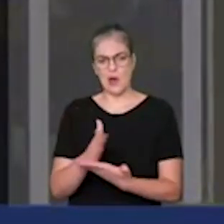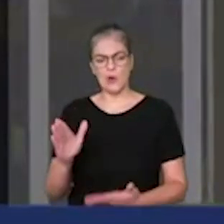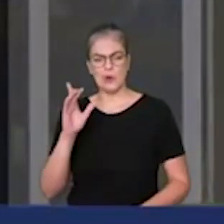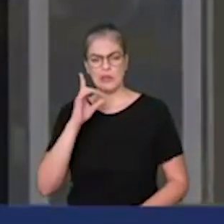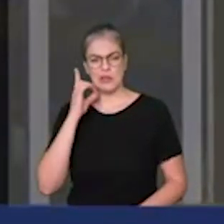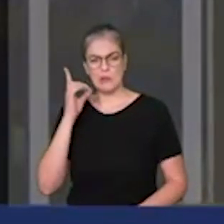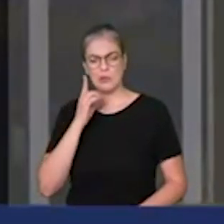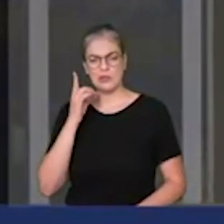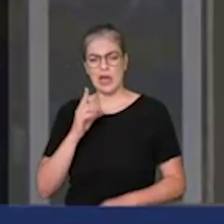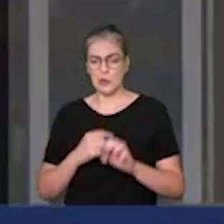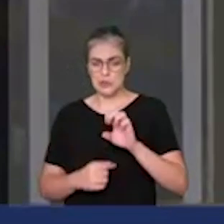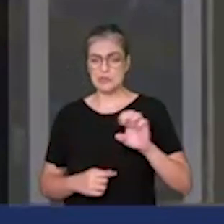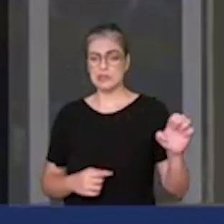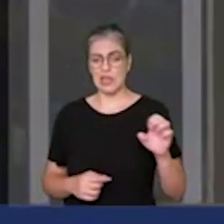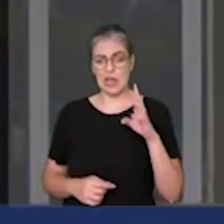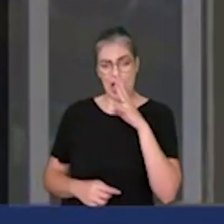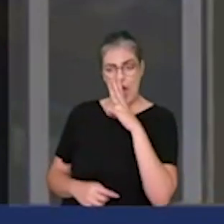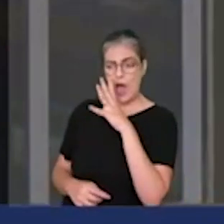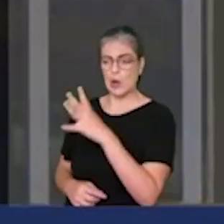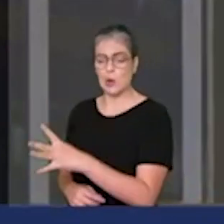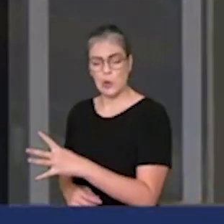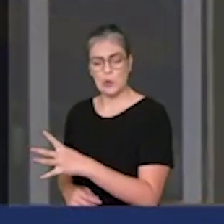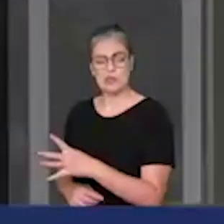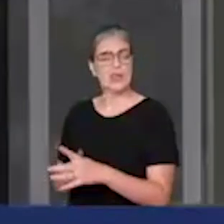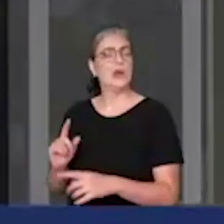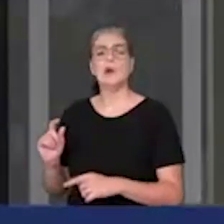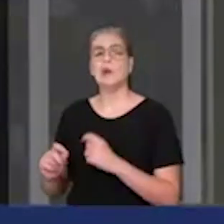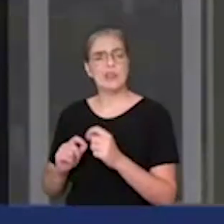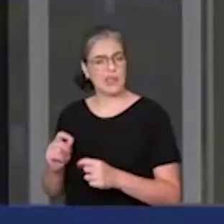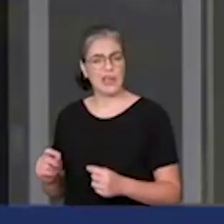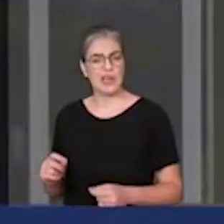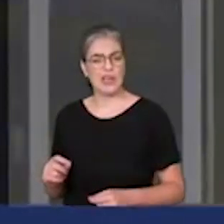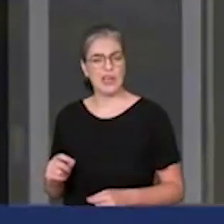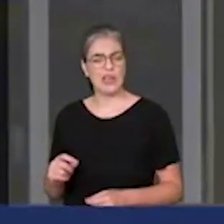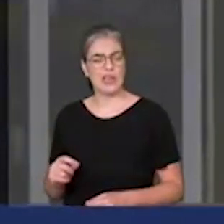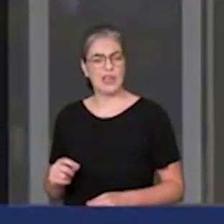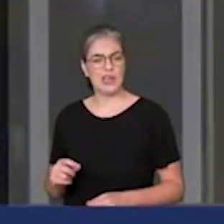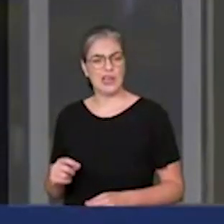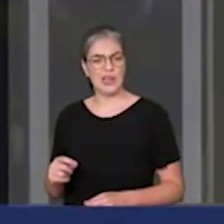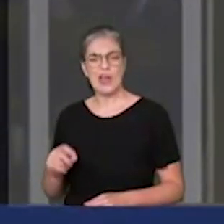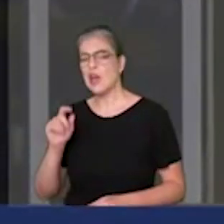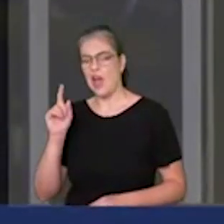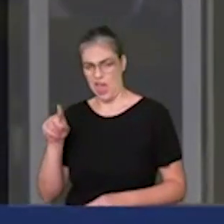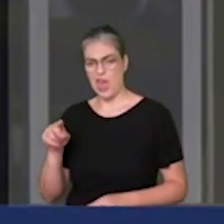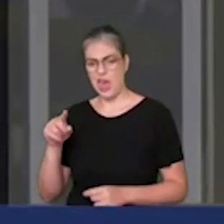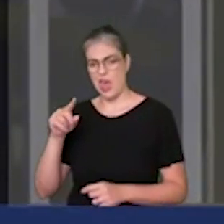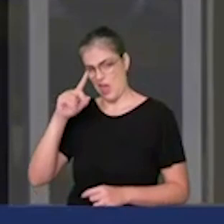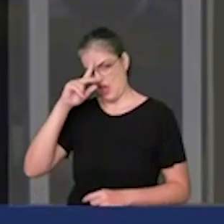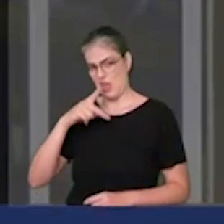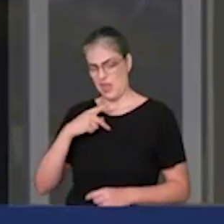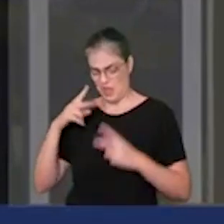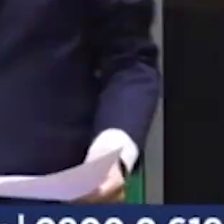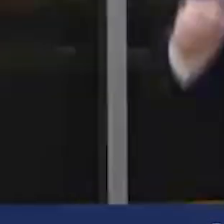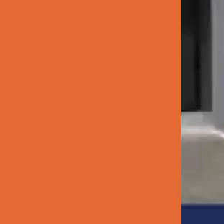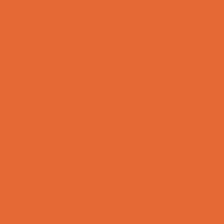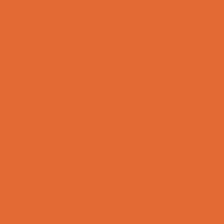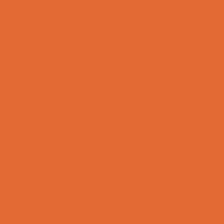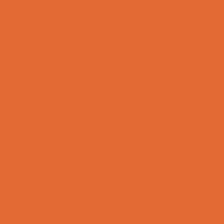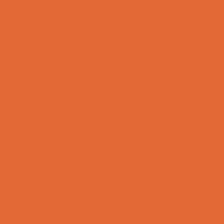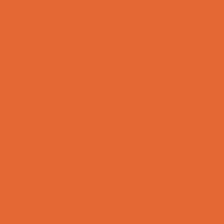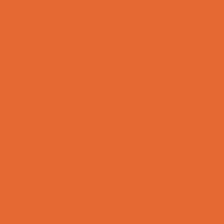outros estão falando diante de algum espelho localizado no fundo do plenário. Muito obrigado, senhor presidente.